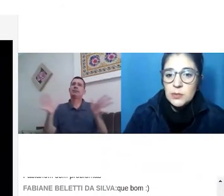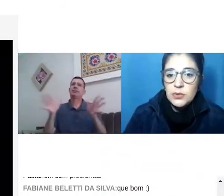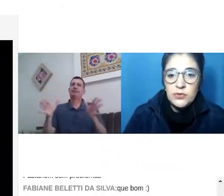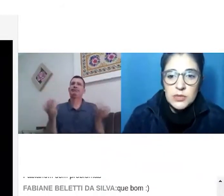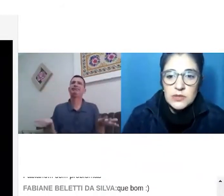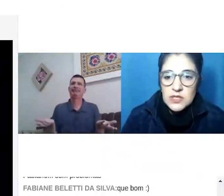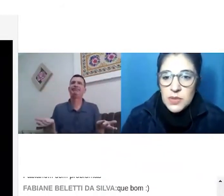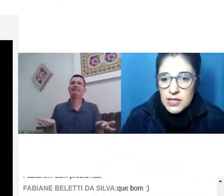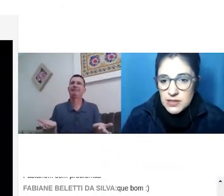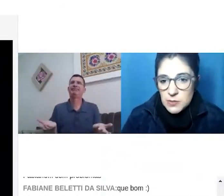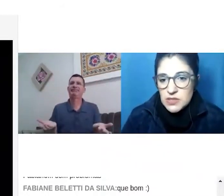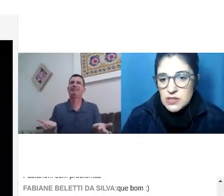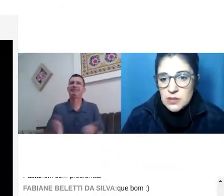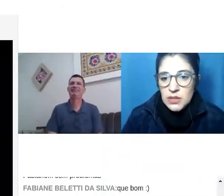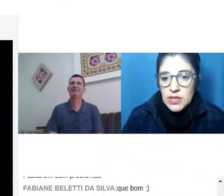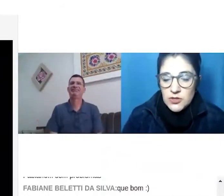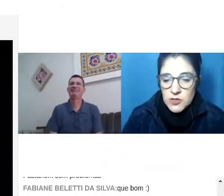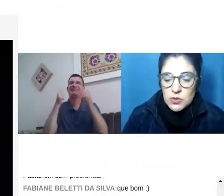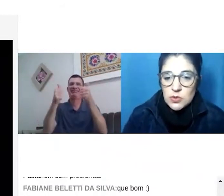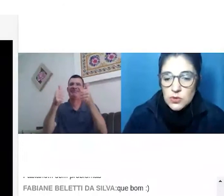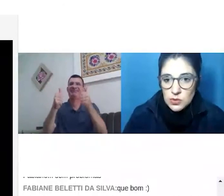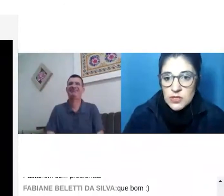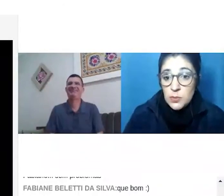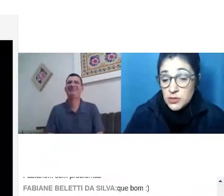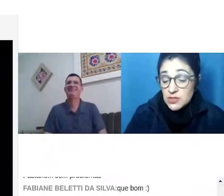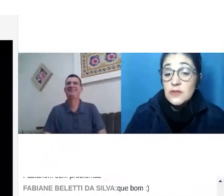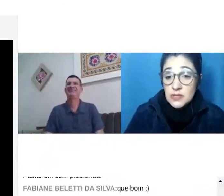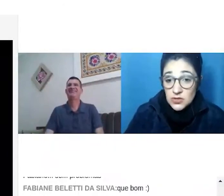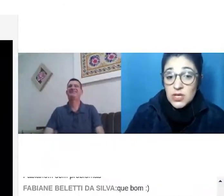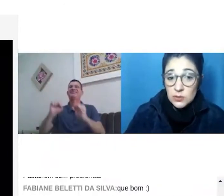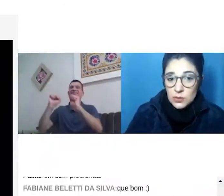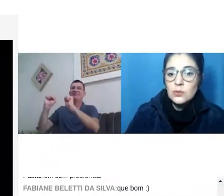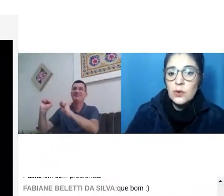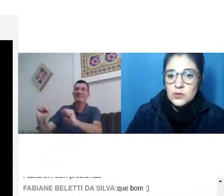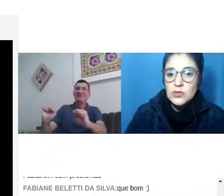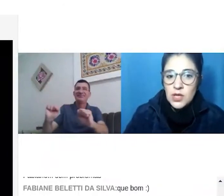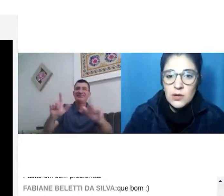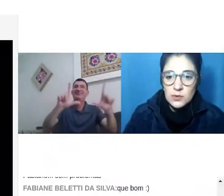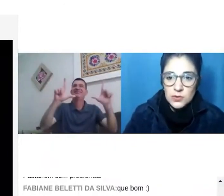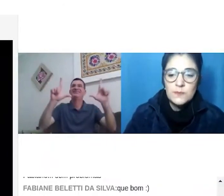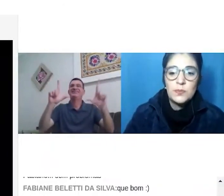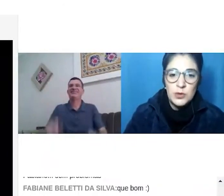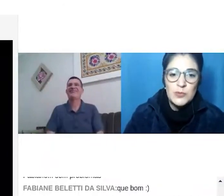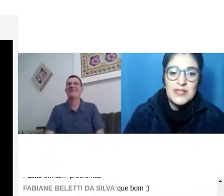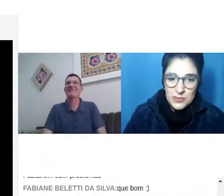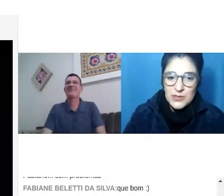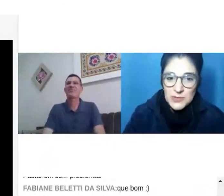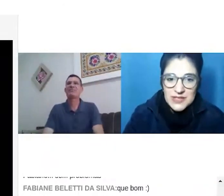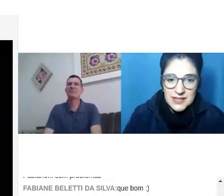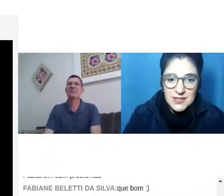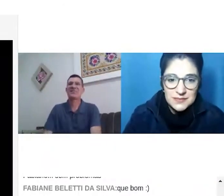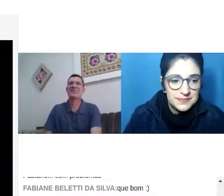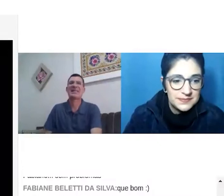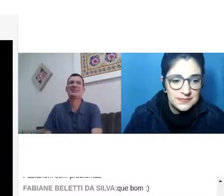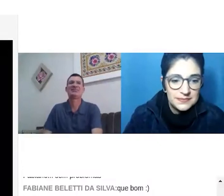exemplo, informações básicas para a acessibilidade das pessoas surdas que possam ser vistas direto com o código de QR Code. Pode passar ao próximo